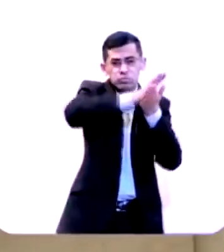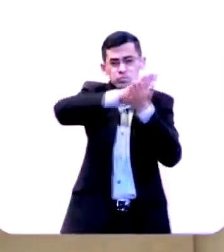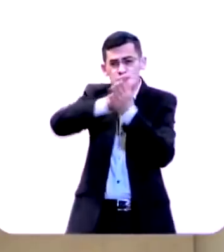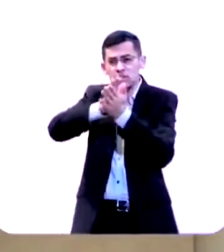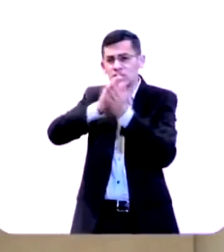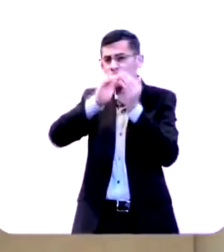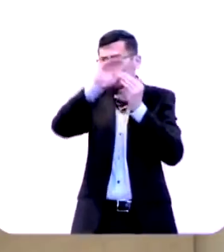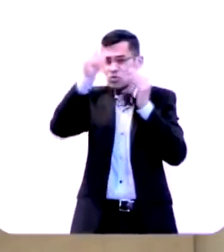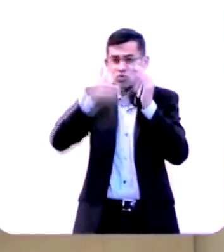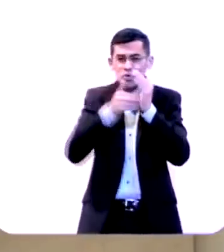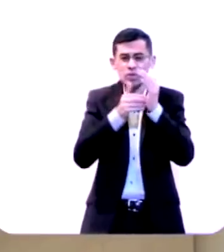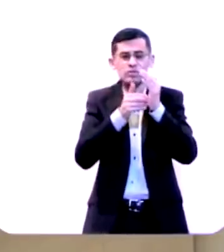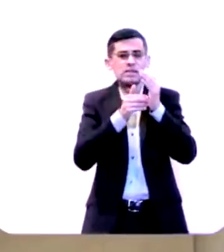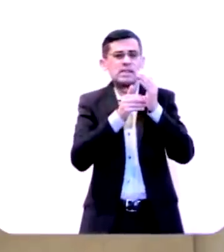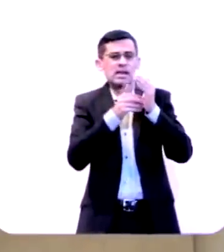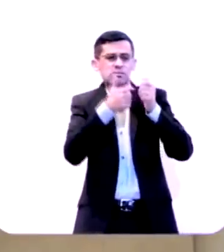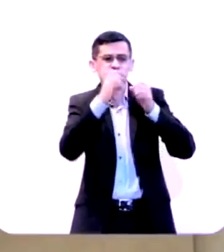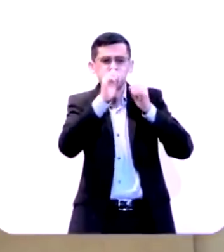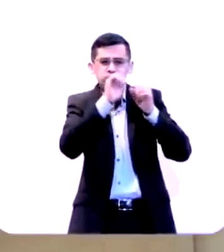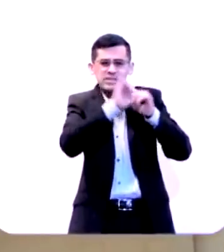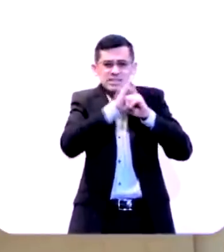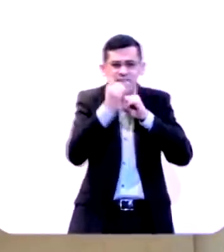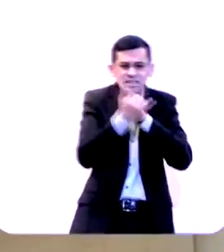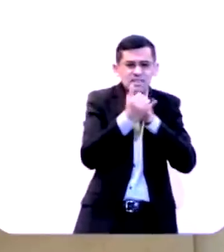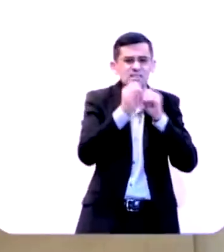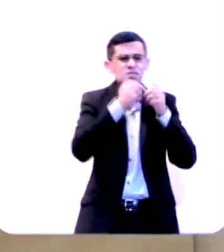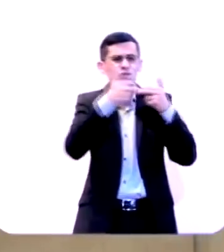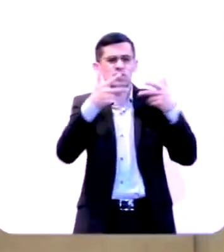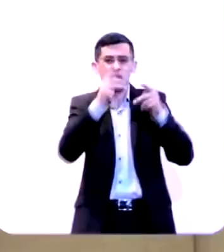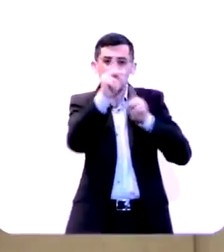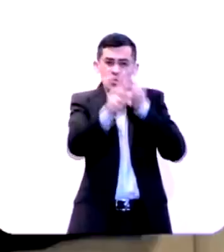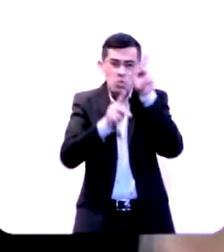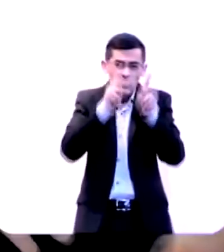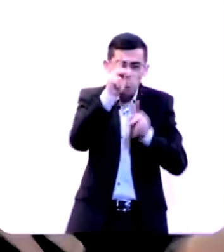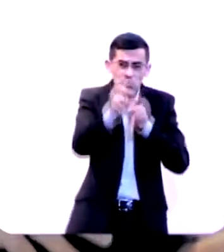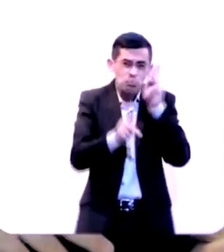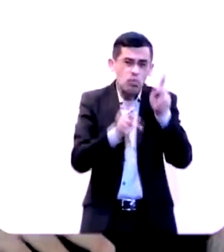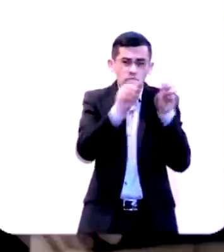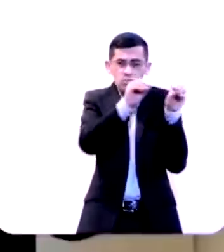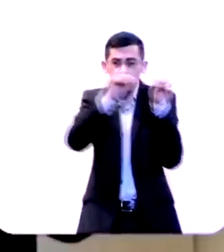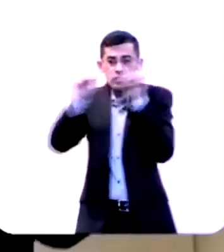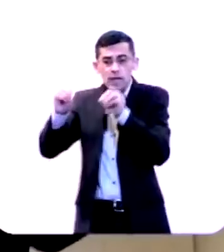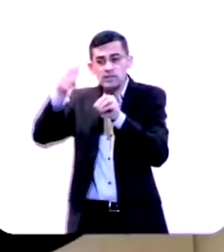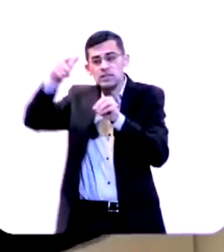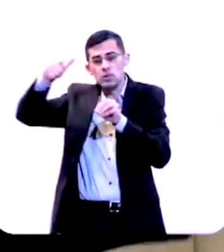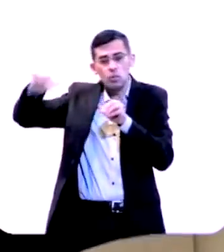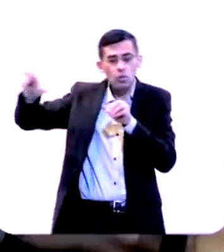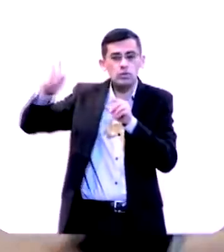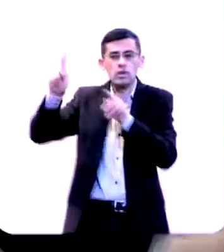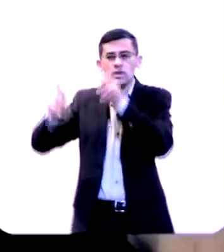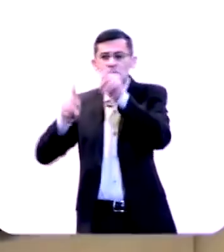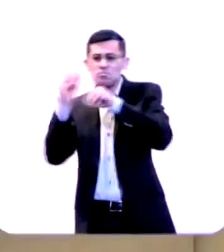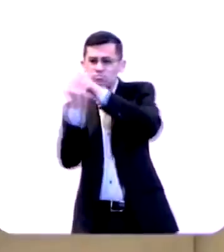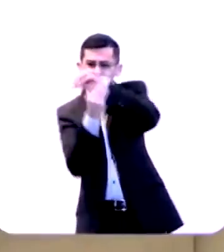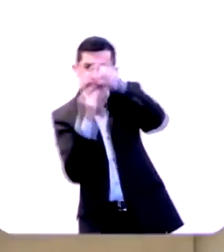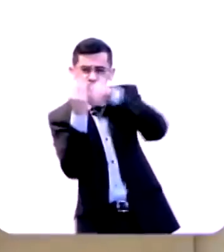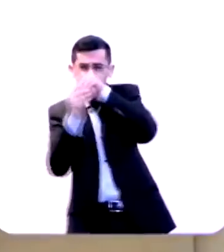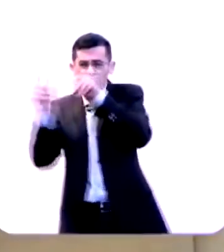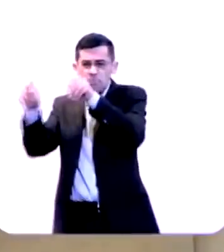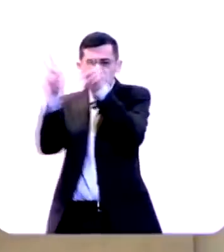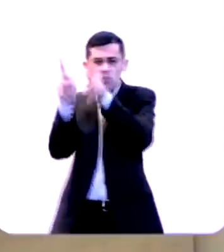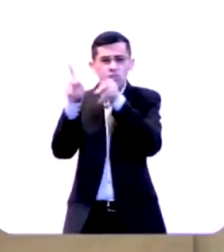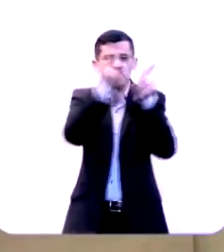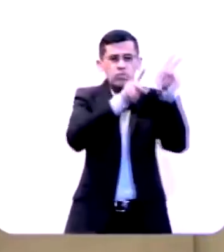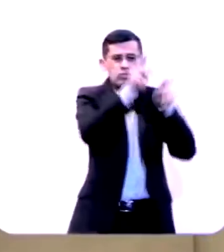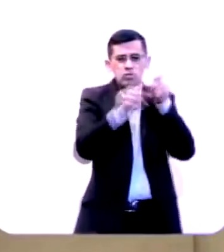estrutura política, pegar e fazer com que o povo migrasse para outras regiões e trazer pessoas de outras regiões para